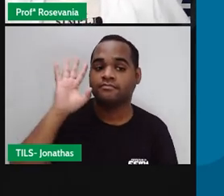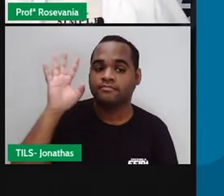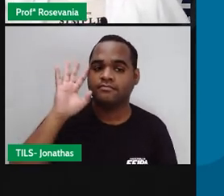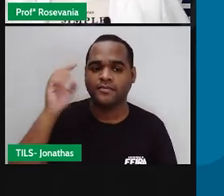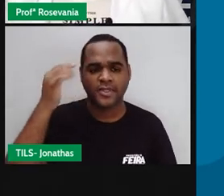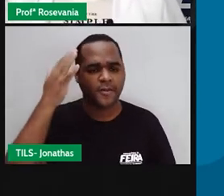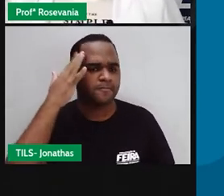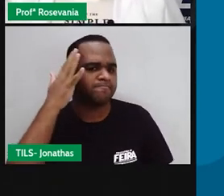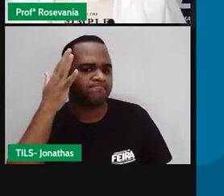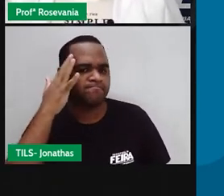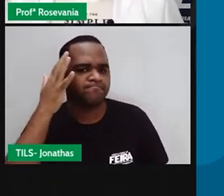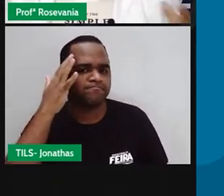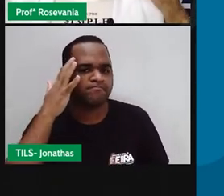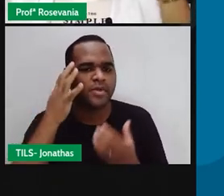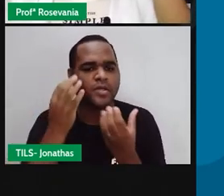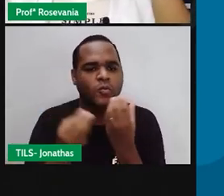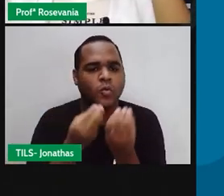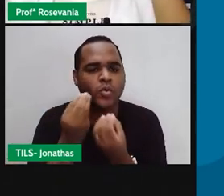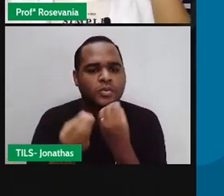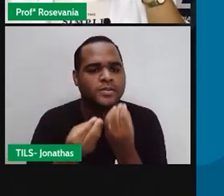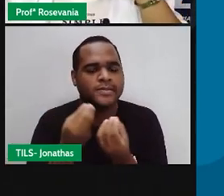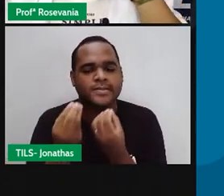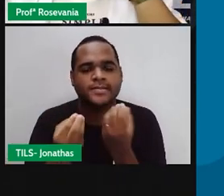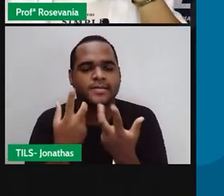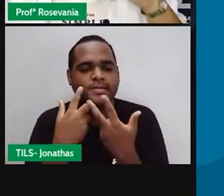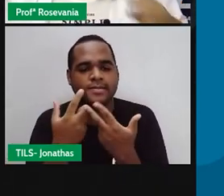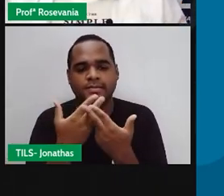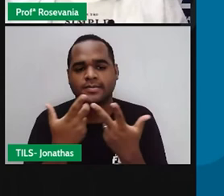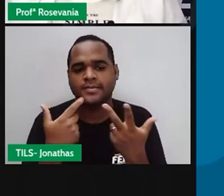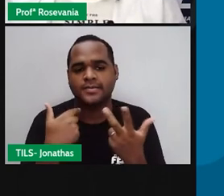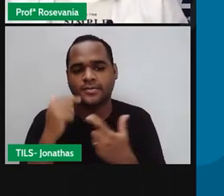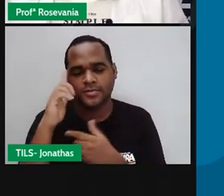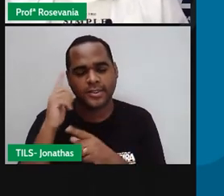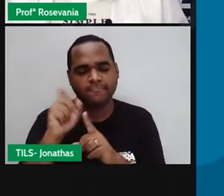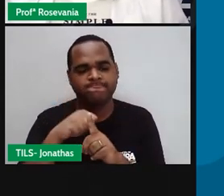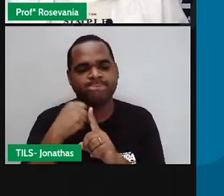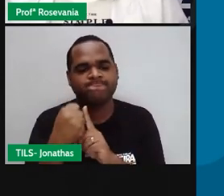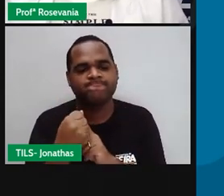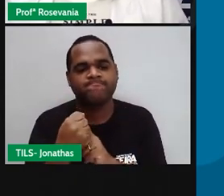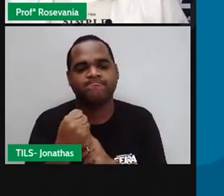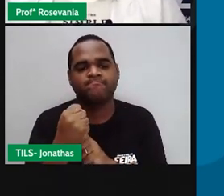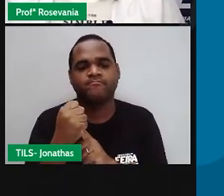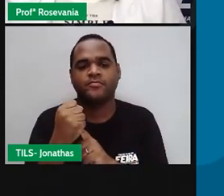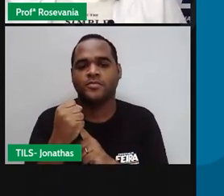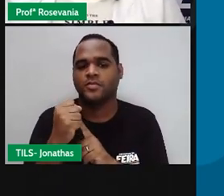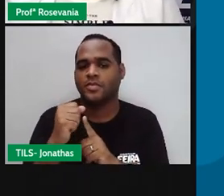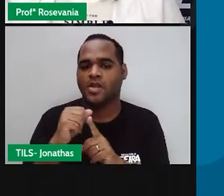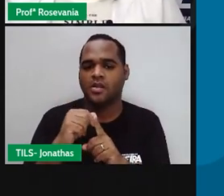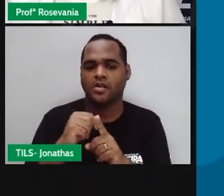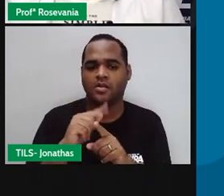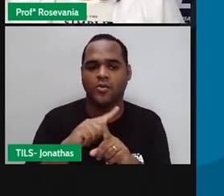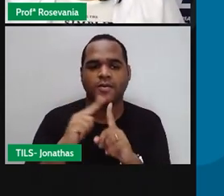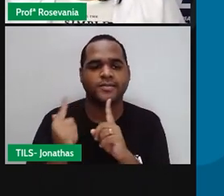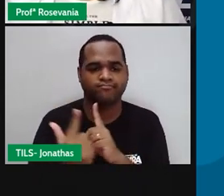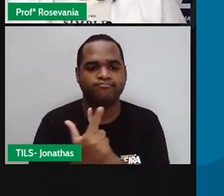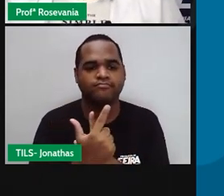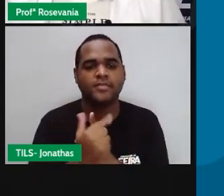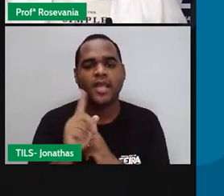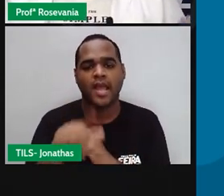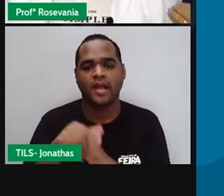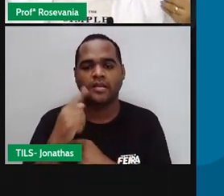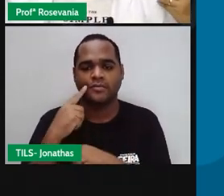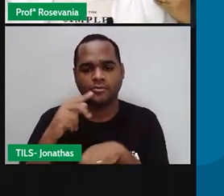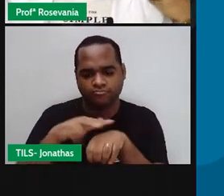verde, eu trouxe aqui, né, essa imagem para a gente falar um pouco do que a gente poderia utilizar para poder reduzir isso,